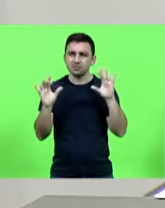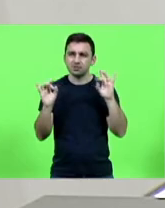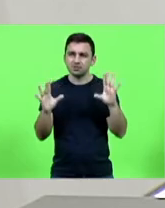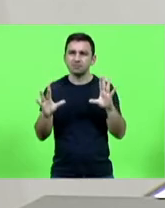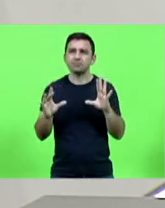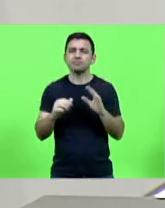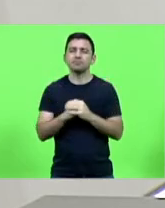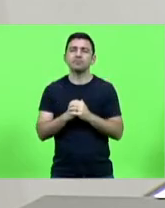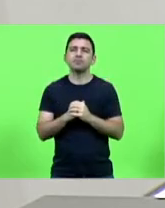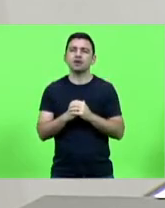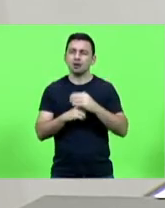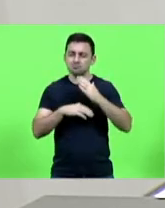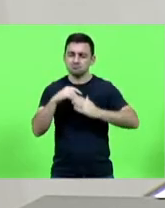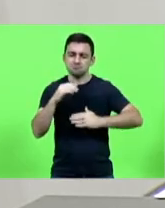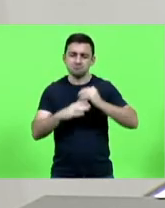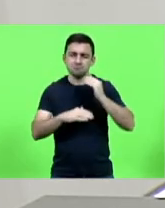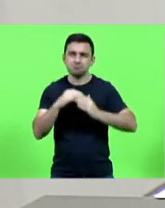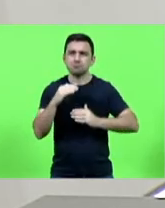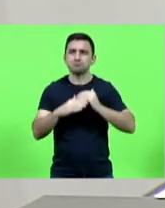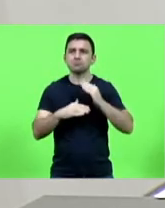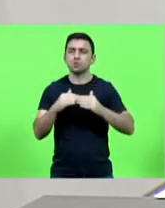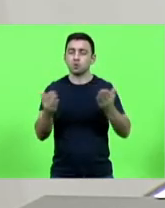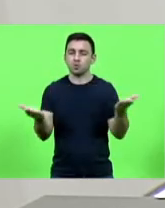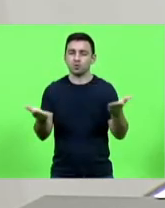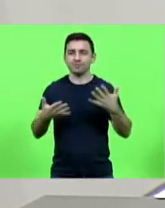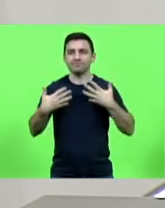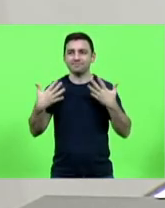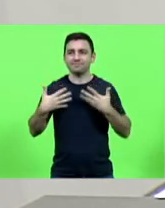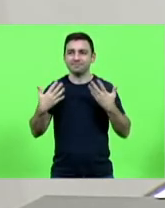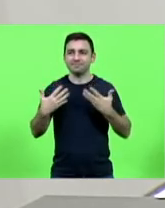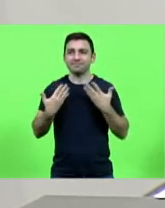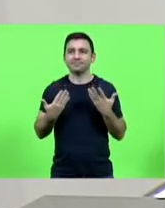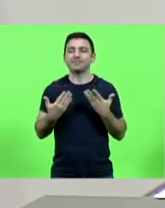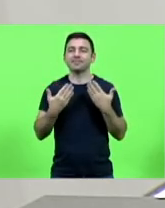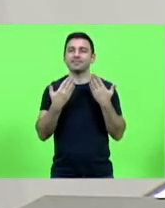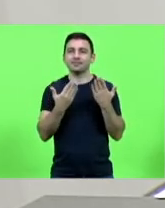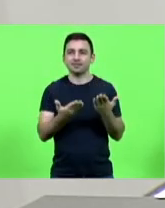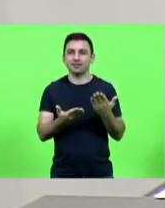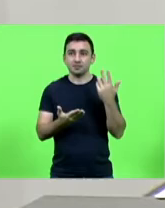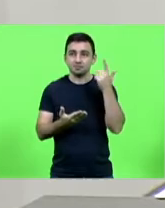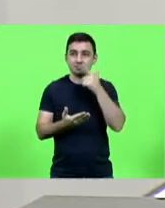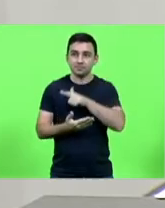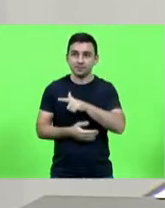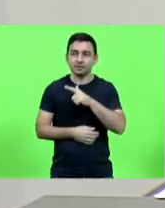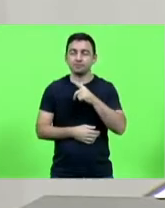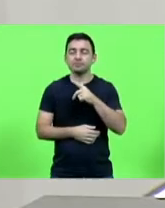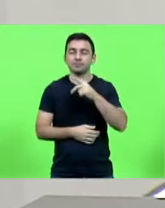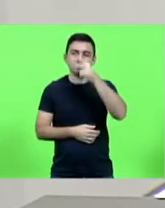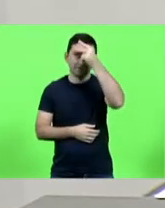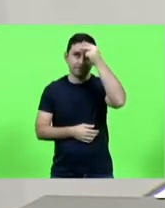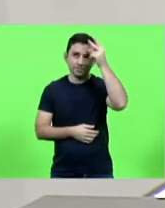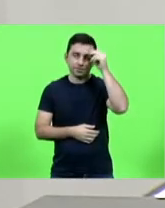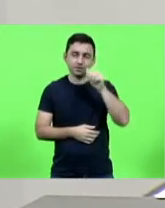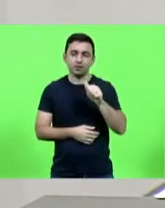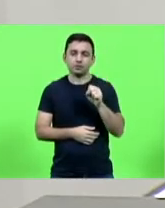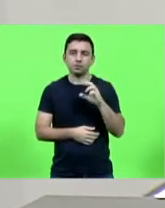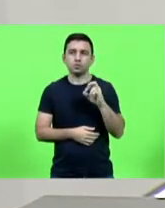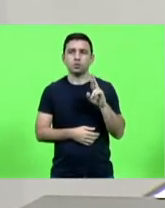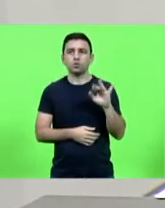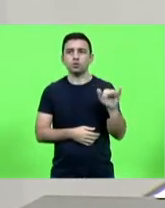competência e hoje para a nossa alegria é o prefeito Ascurra vice Soires